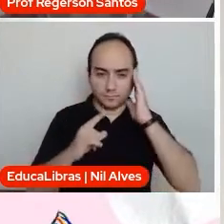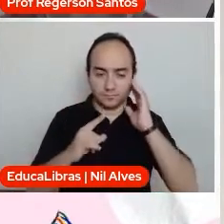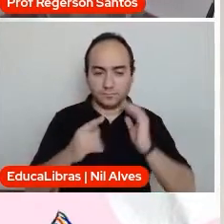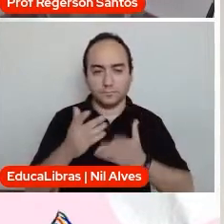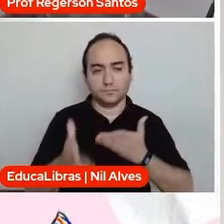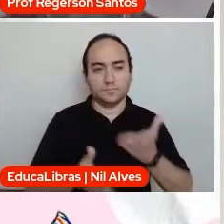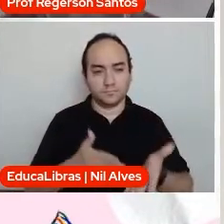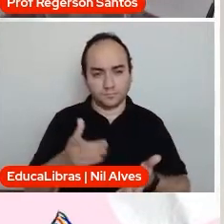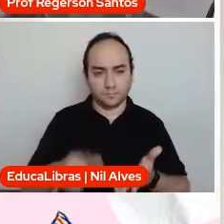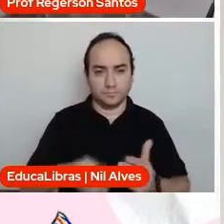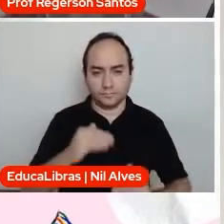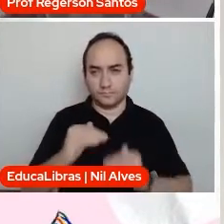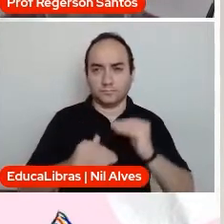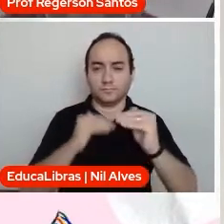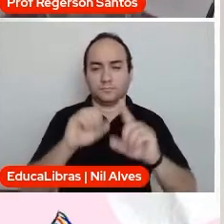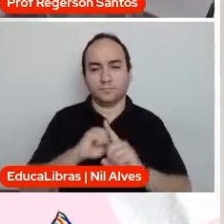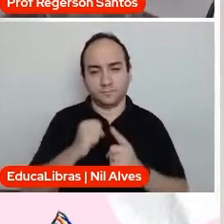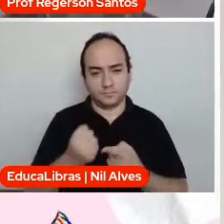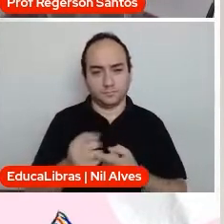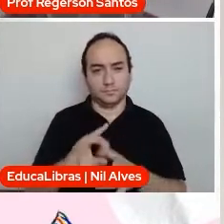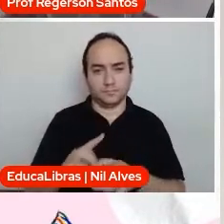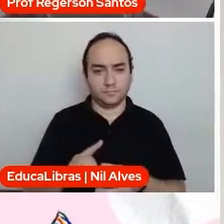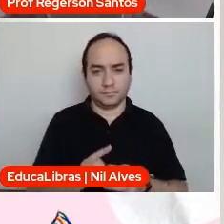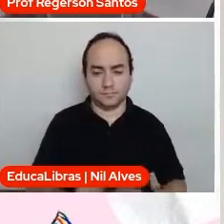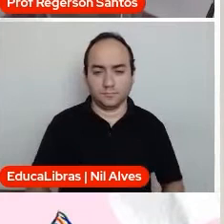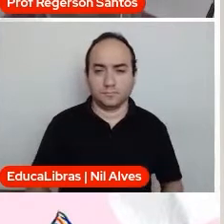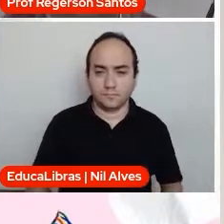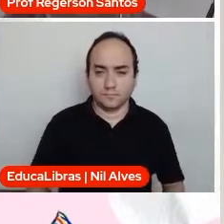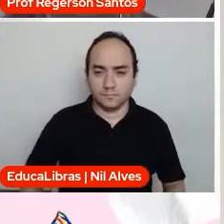mesmo de ascensão social. Pode passar, Bia.